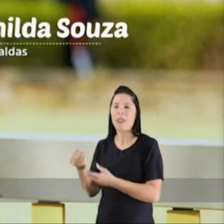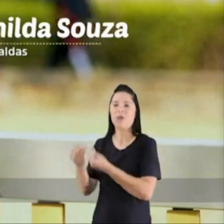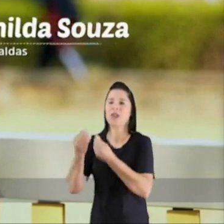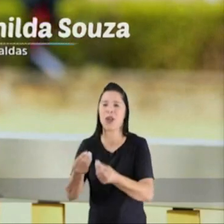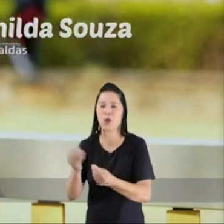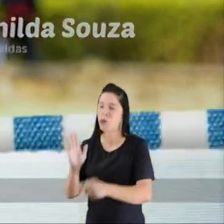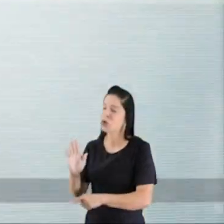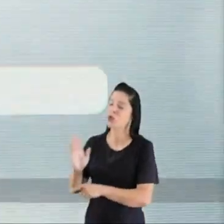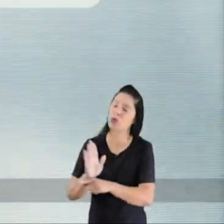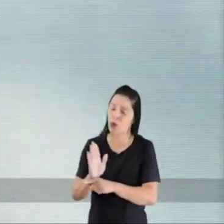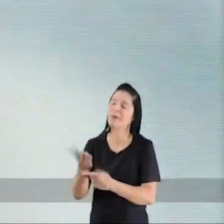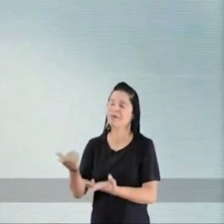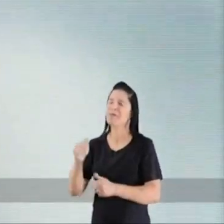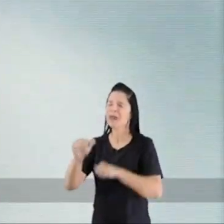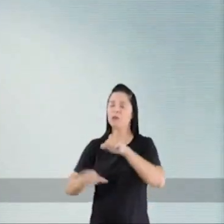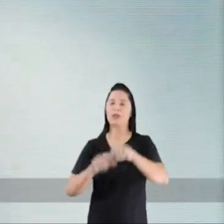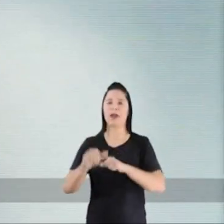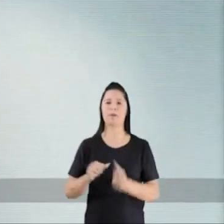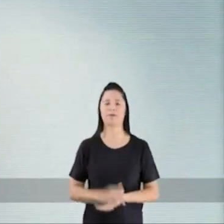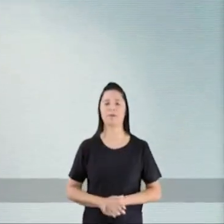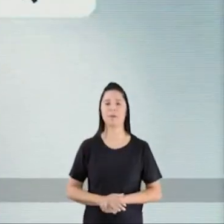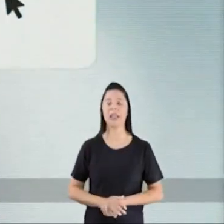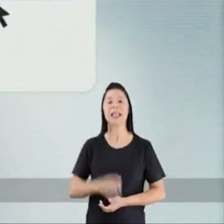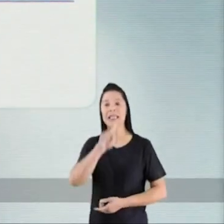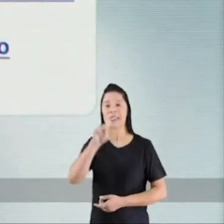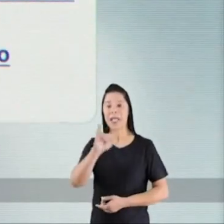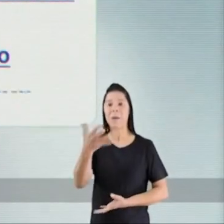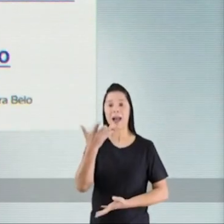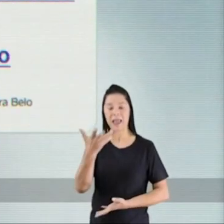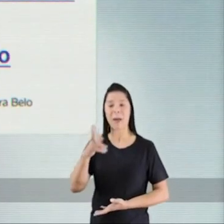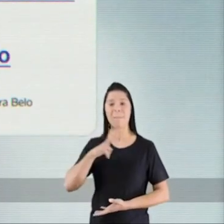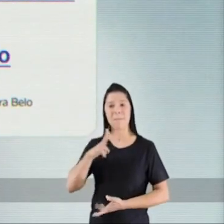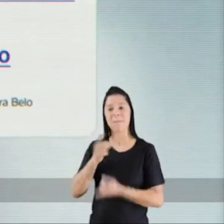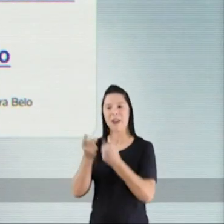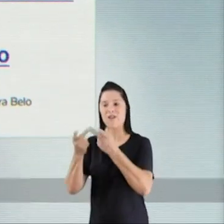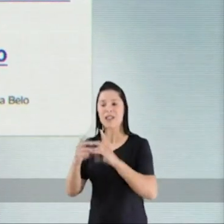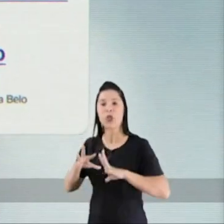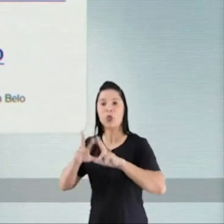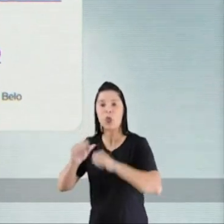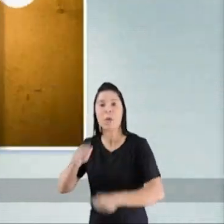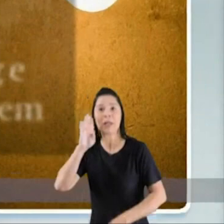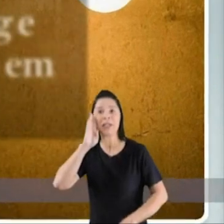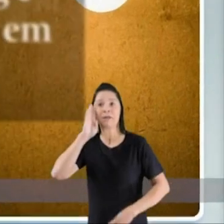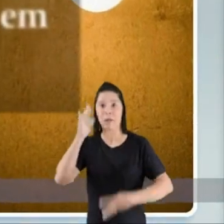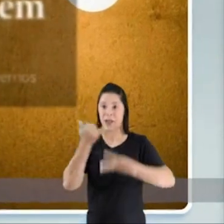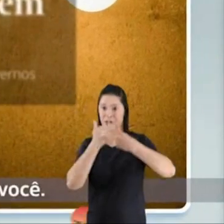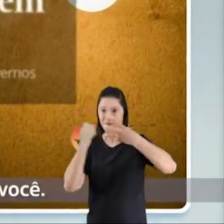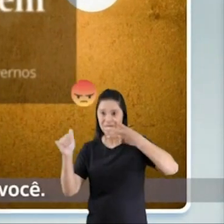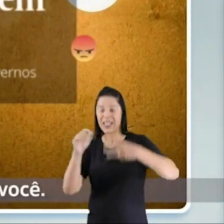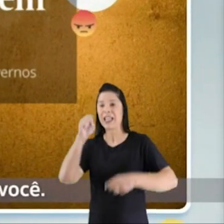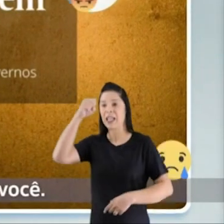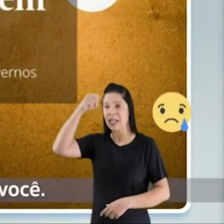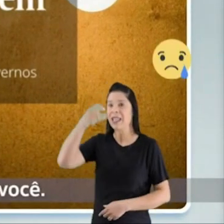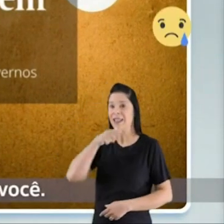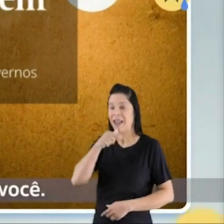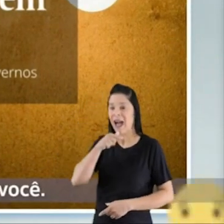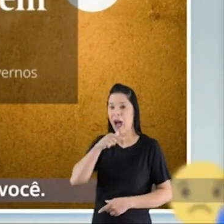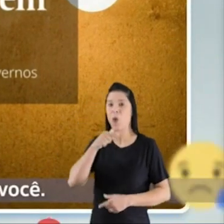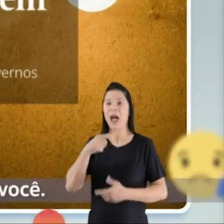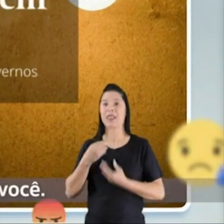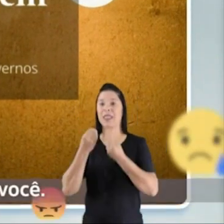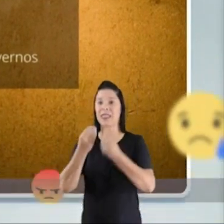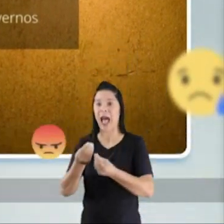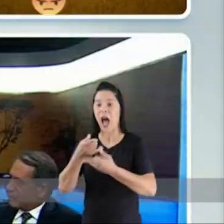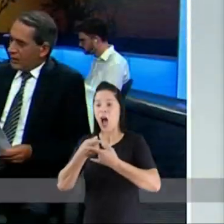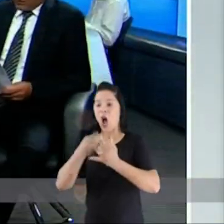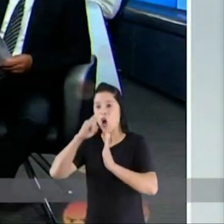faltar. Então a gente tem que renovar. Zema quer privatizar tudo, inclusive a Semig e a Copasa. Isso pode ser água e luz mais